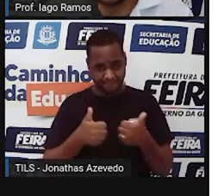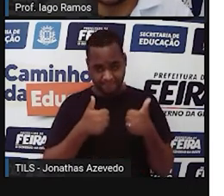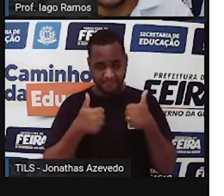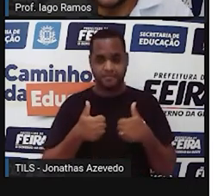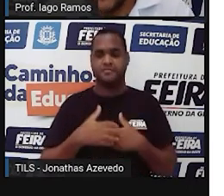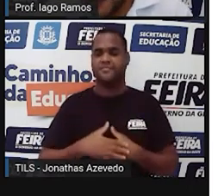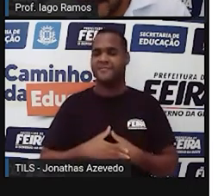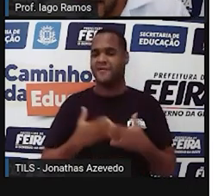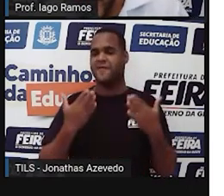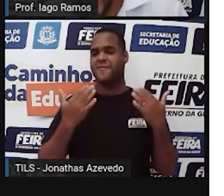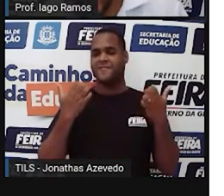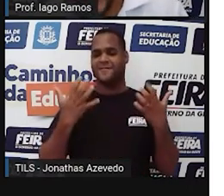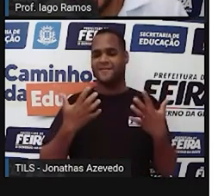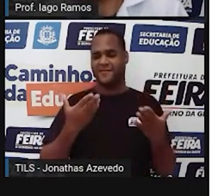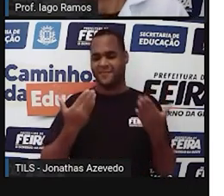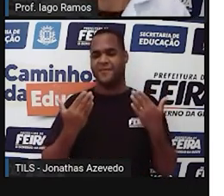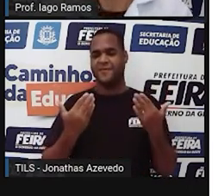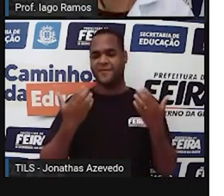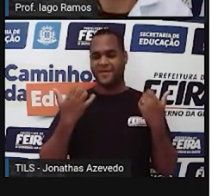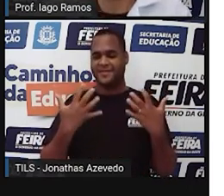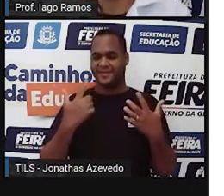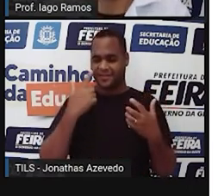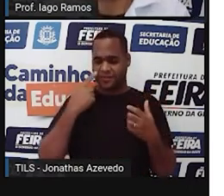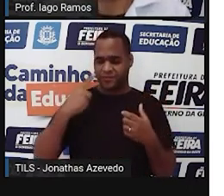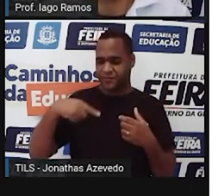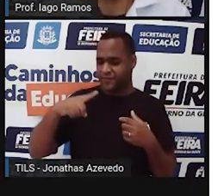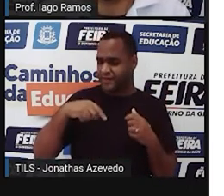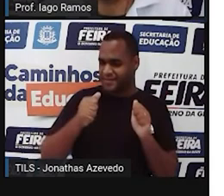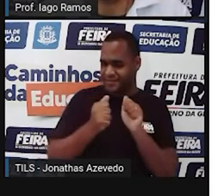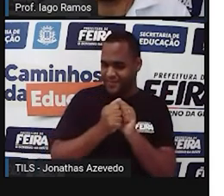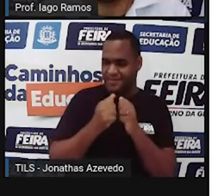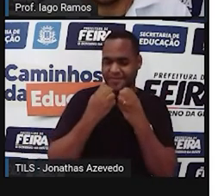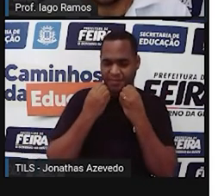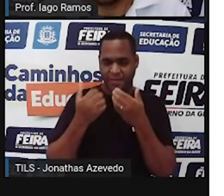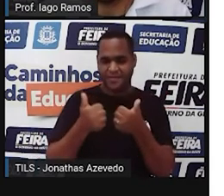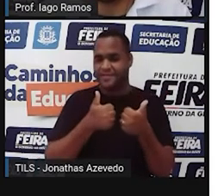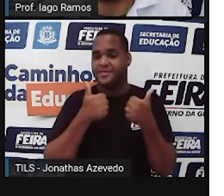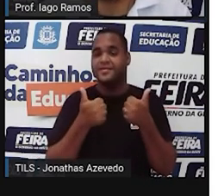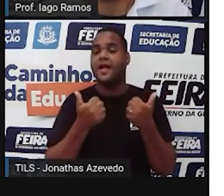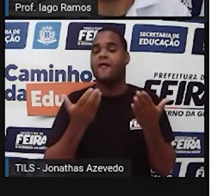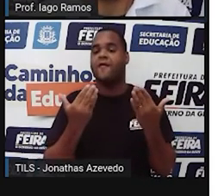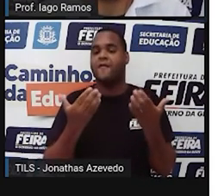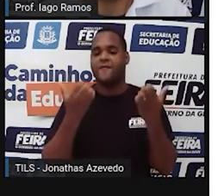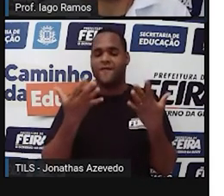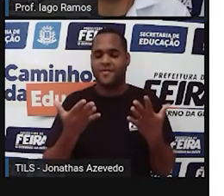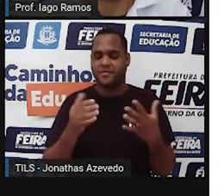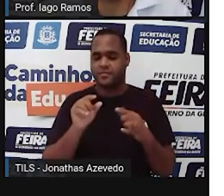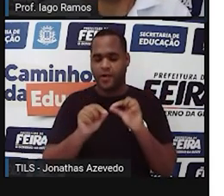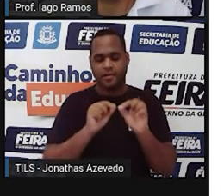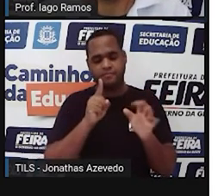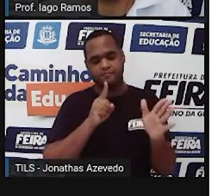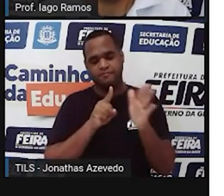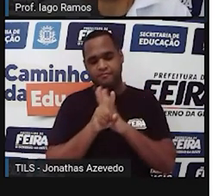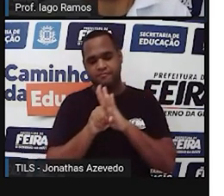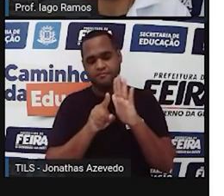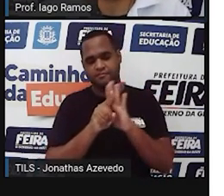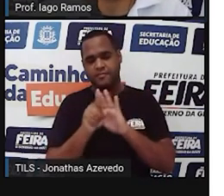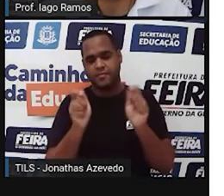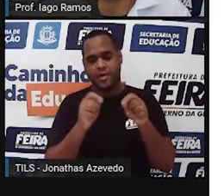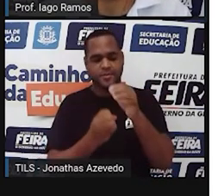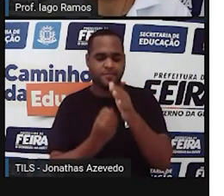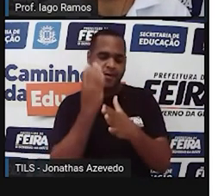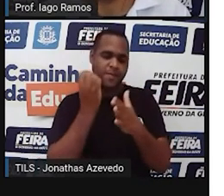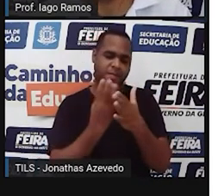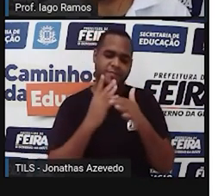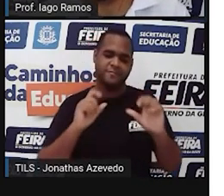Então, vamos lá? Vem comigo, vem conosco, né? Vamos lá, porque as perguntas vão aparecer